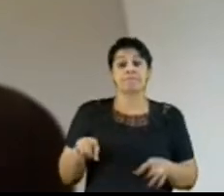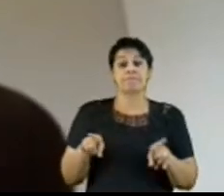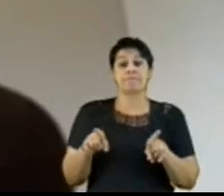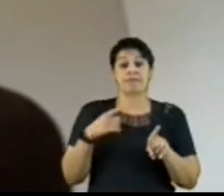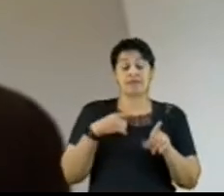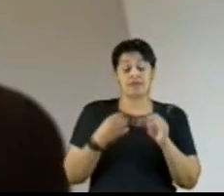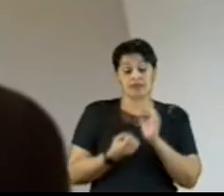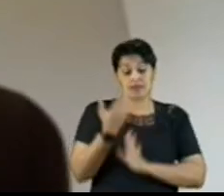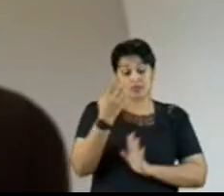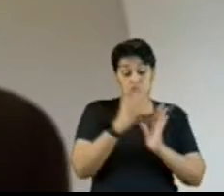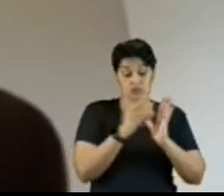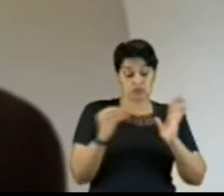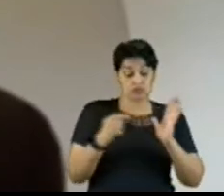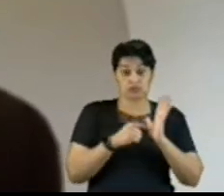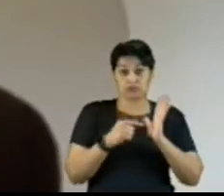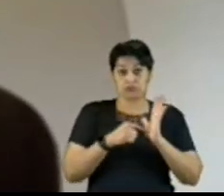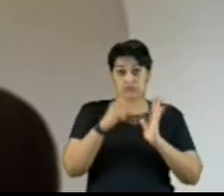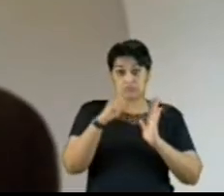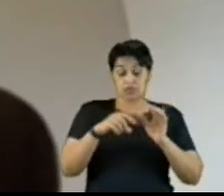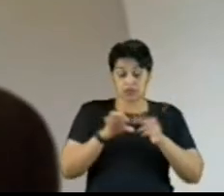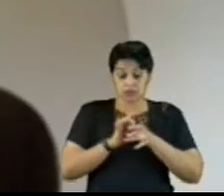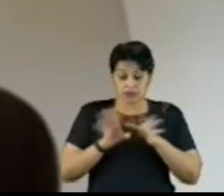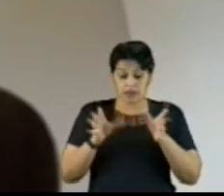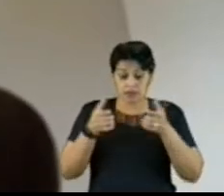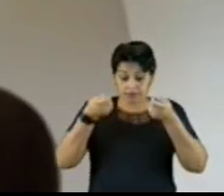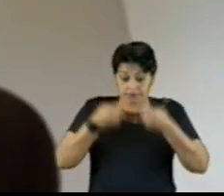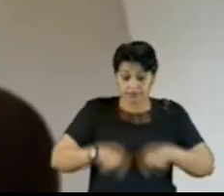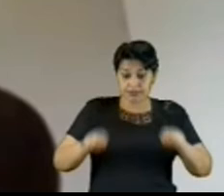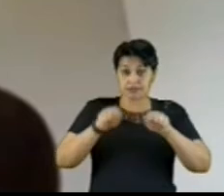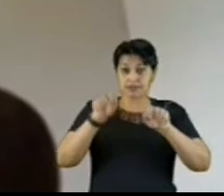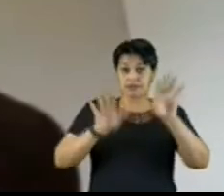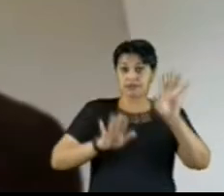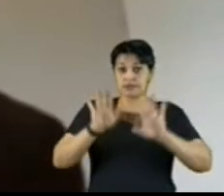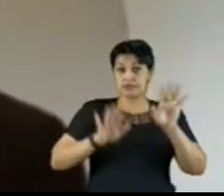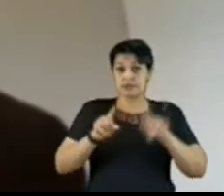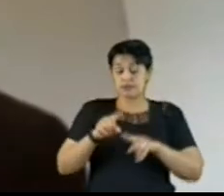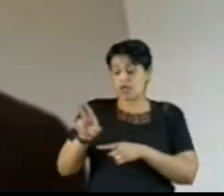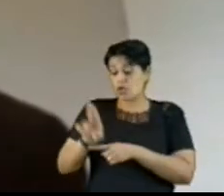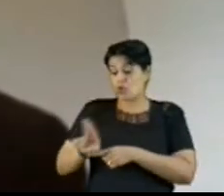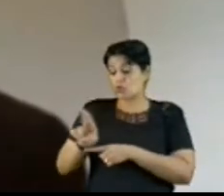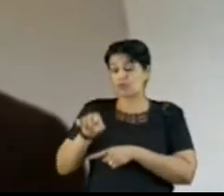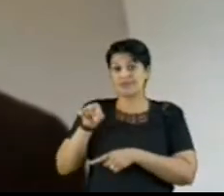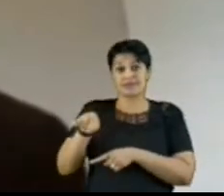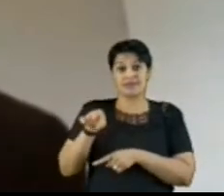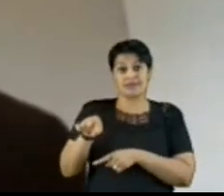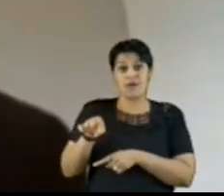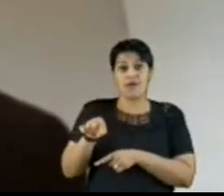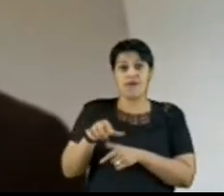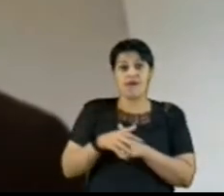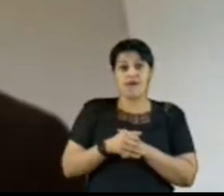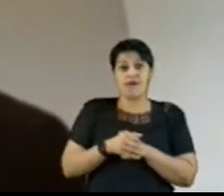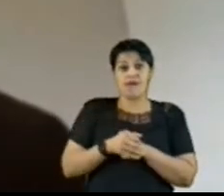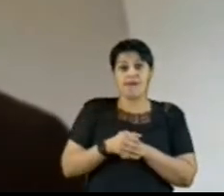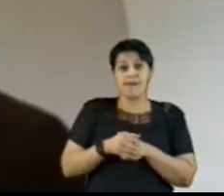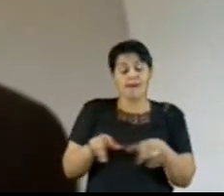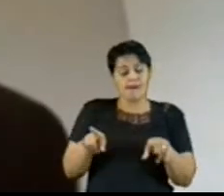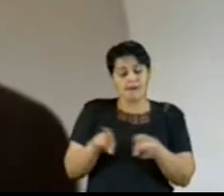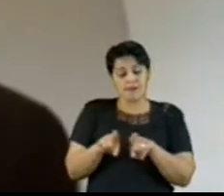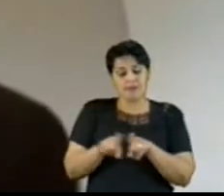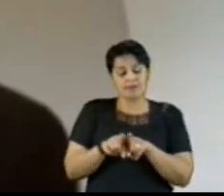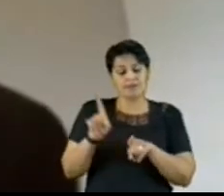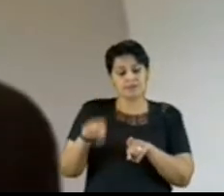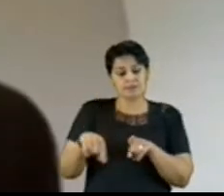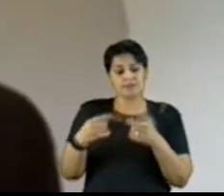modalidade de dispensa para autorização de uso do espectro, bem como a inclusão de